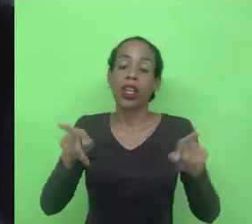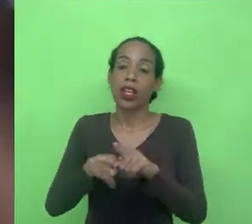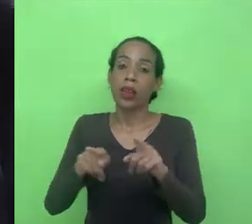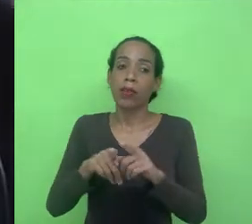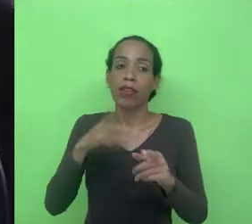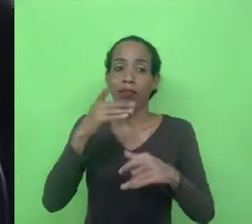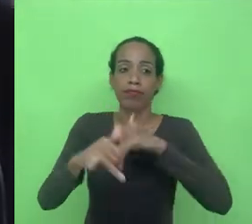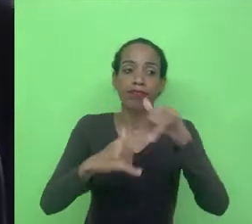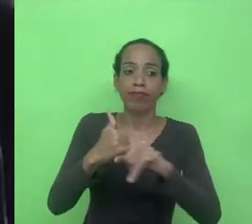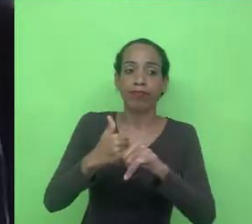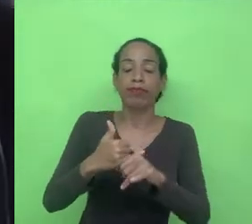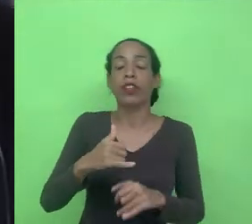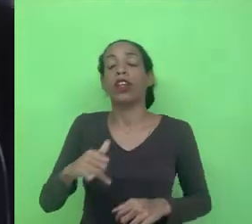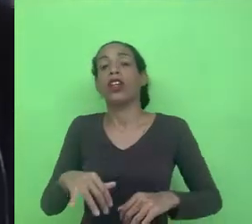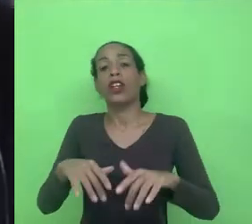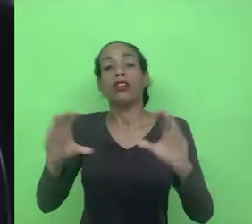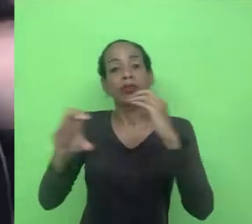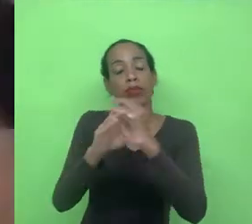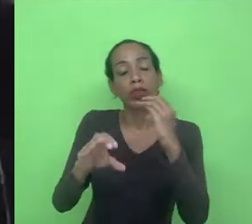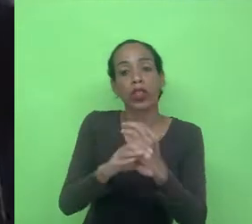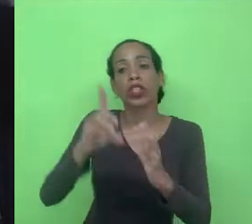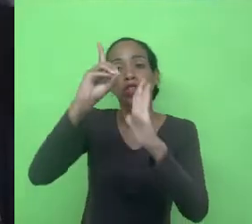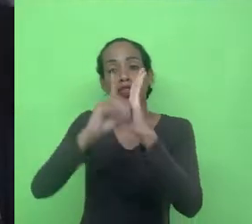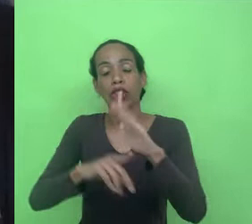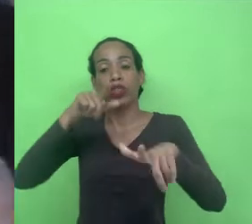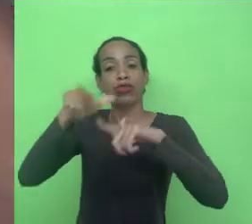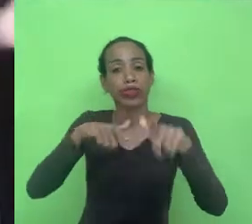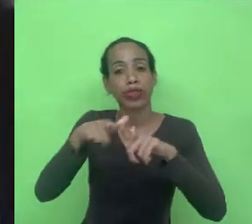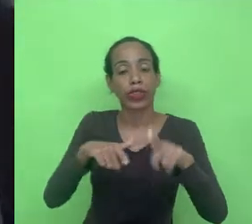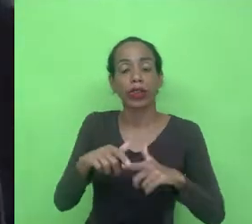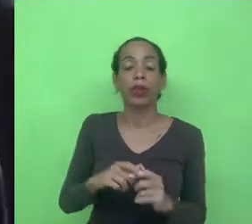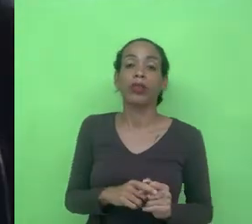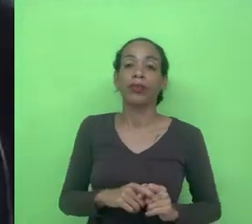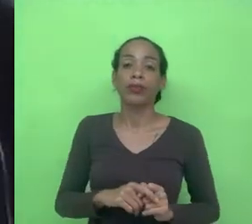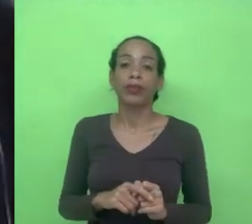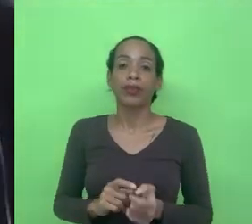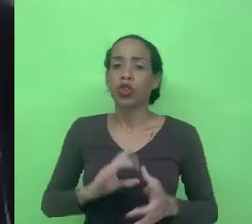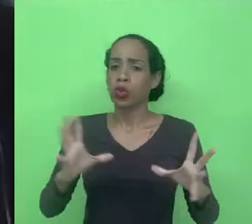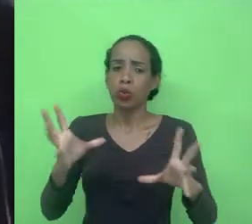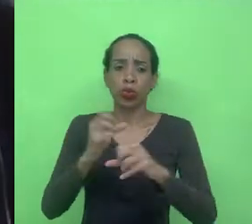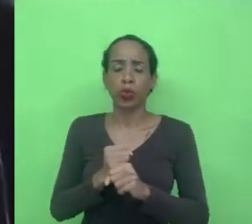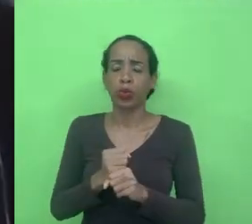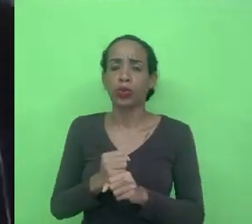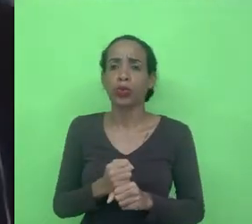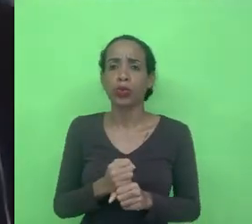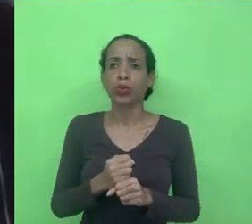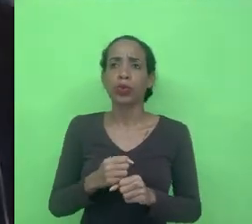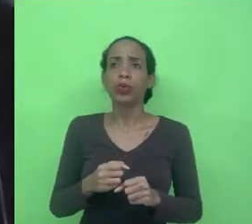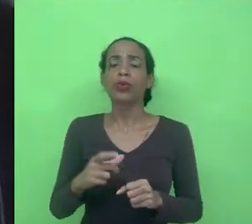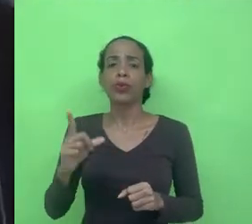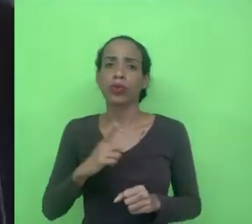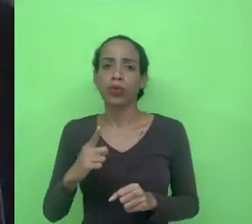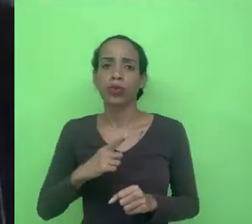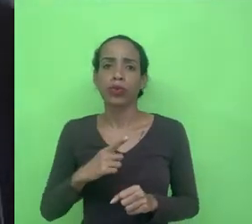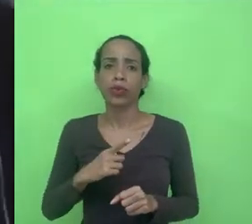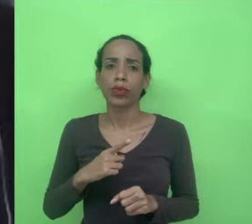sobre direito do trabalho, pode incluir direito do trabalho, então tudo isso, todos esses temas, eles são